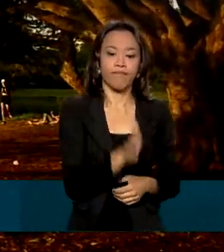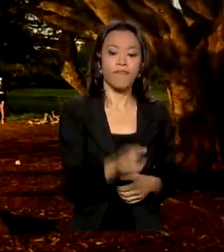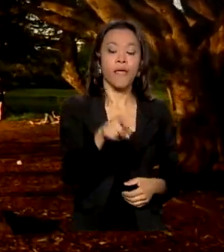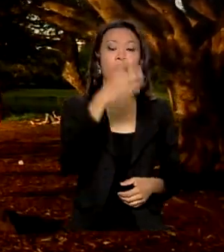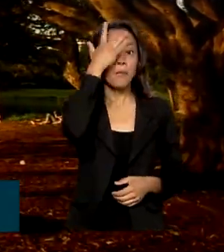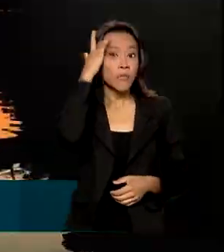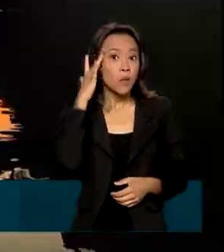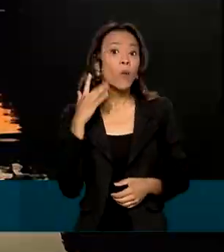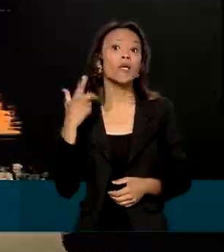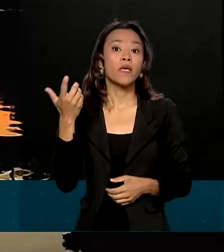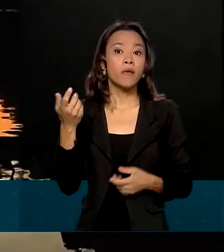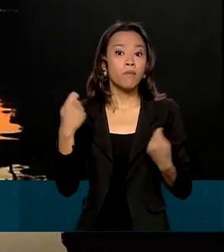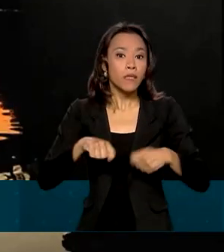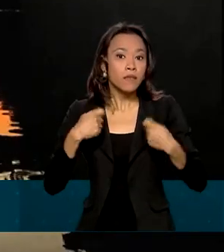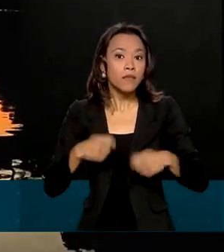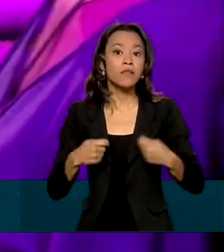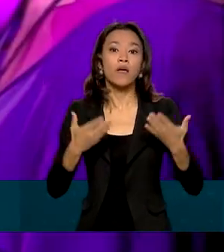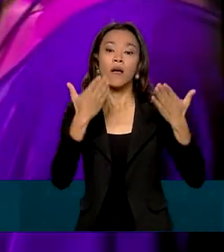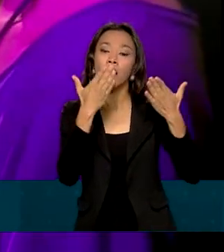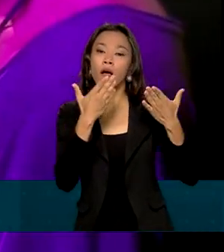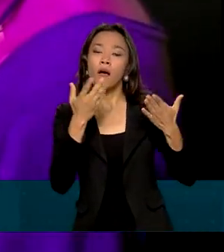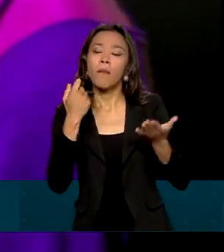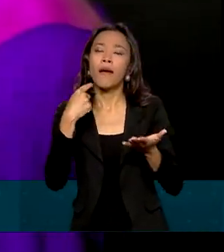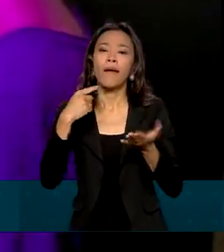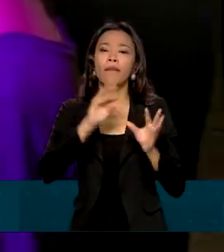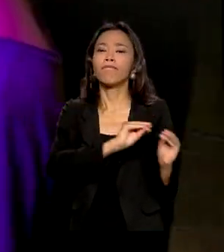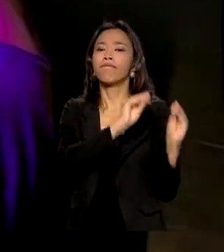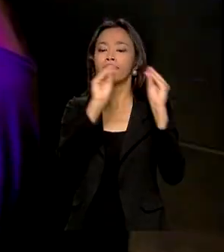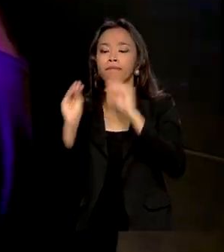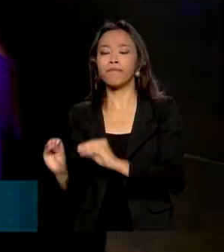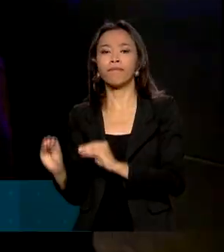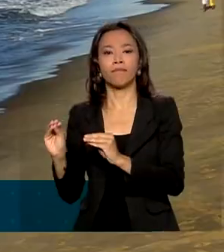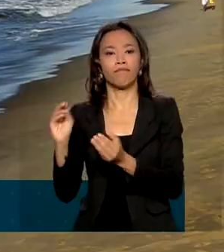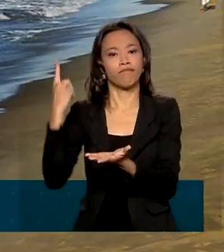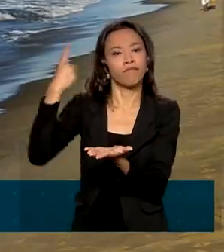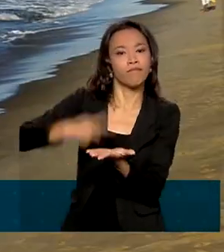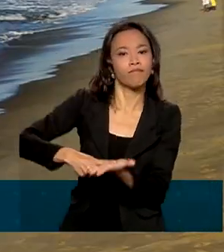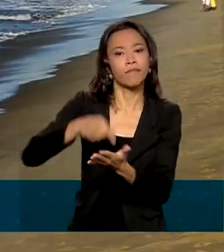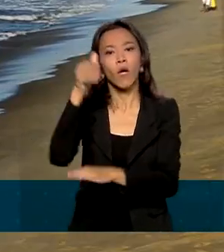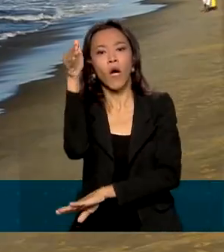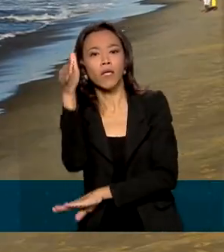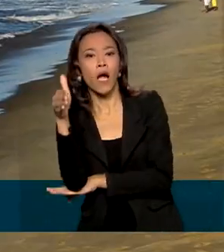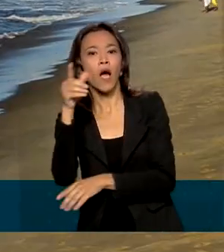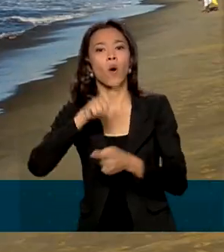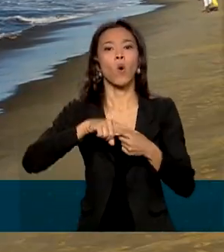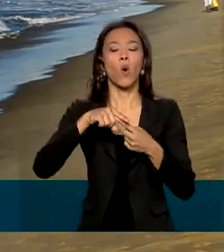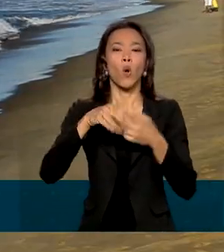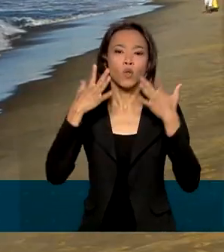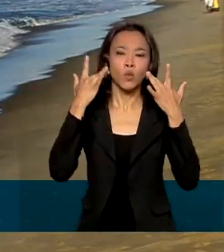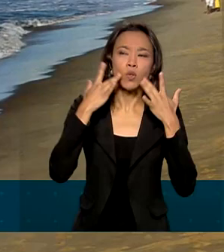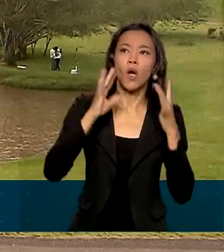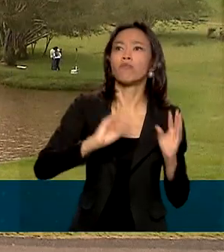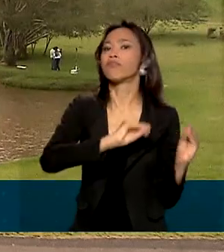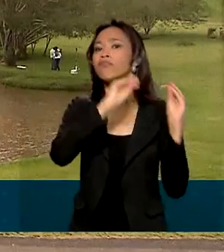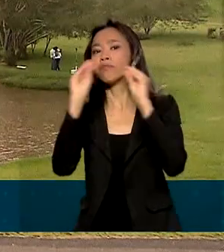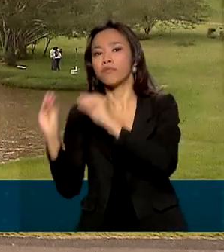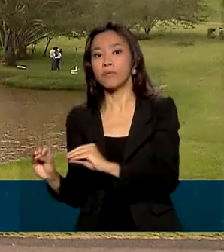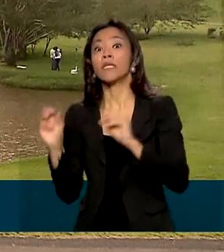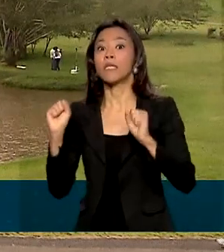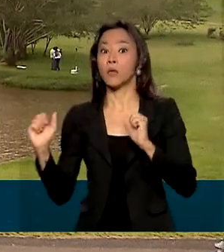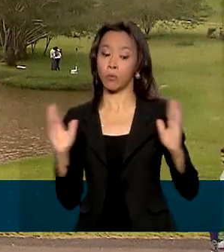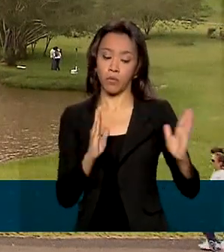o reembolso ou remarcar a sua hospedagem ou show deve se atentar para o prazo de